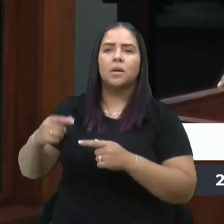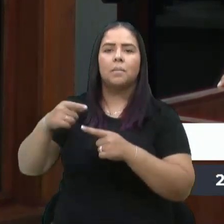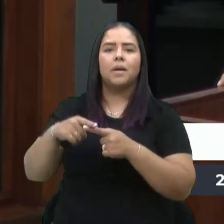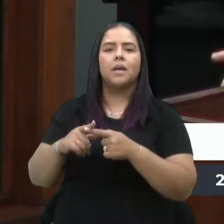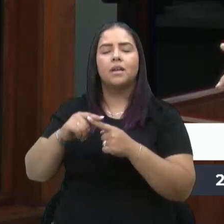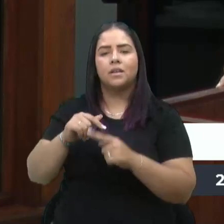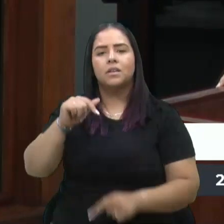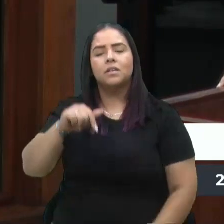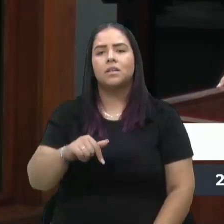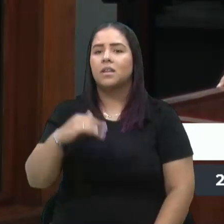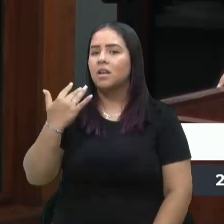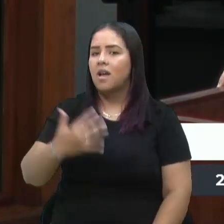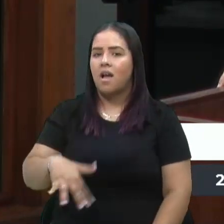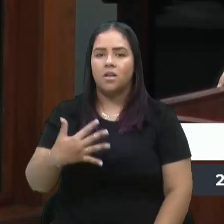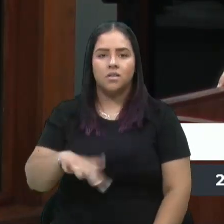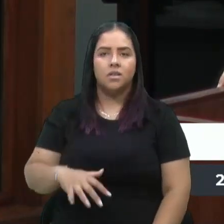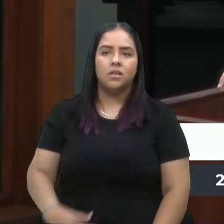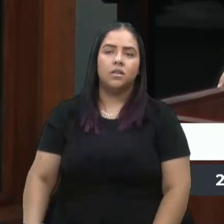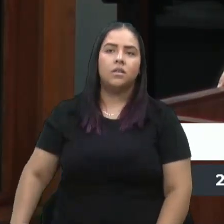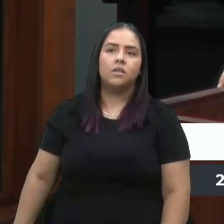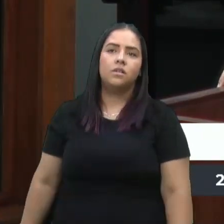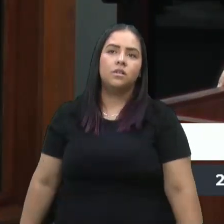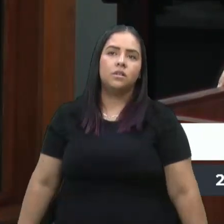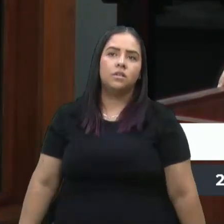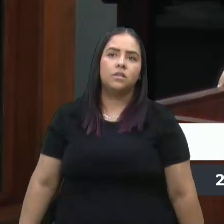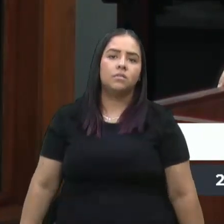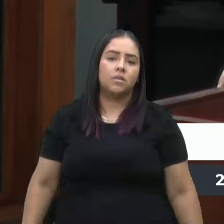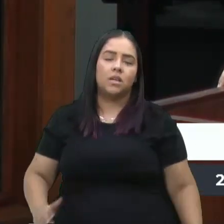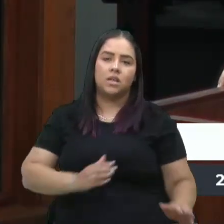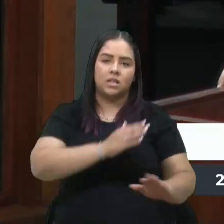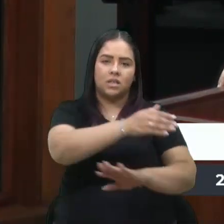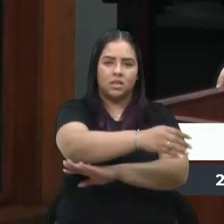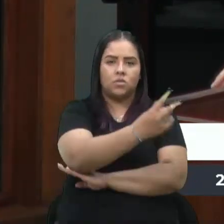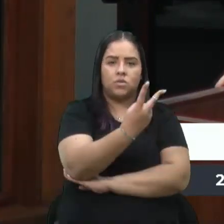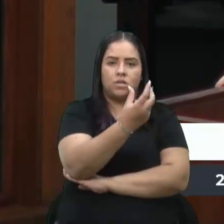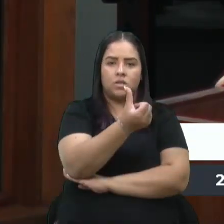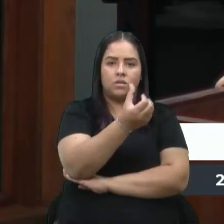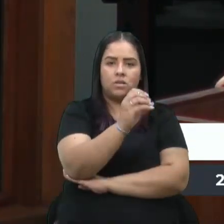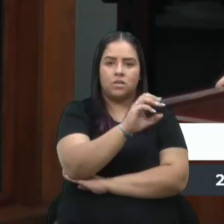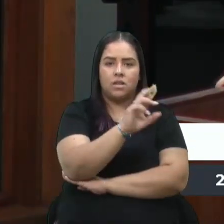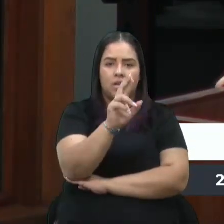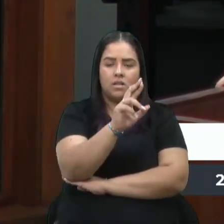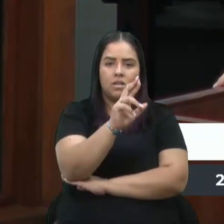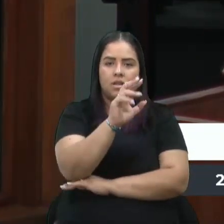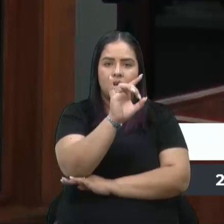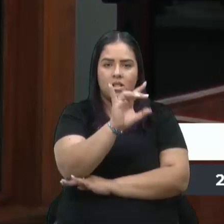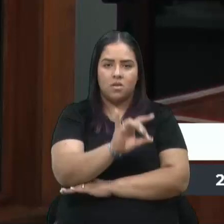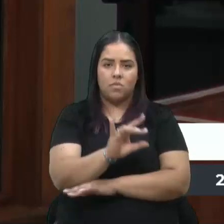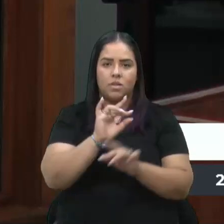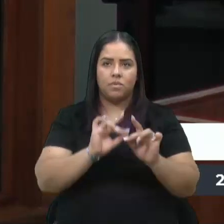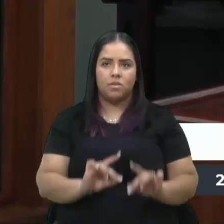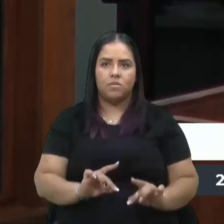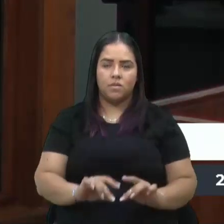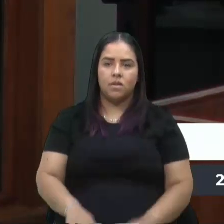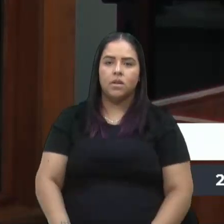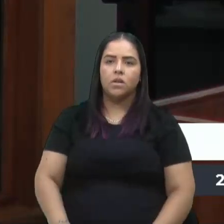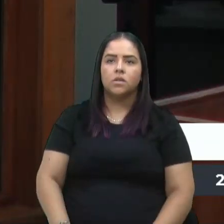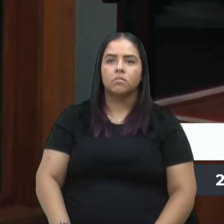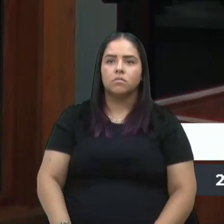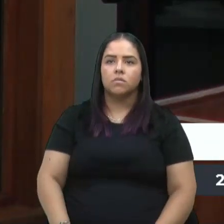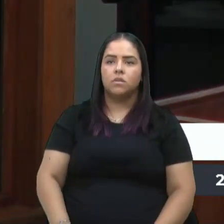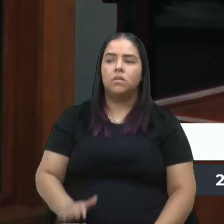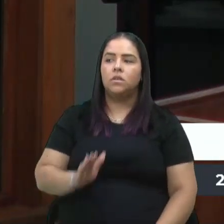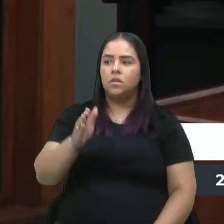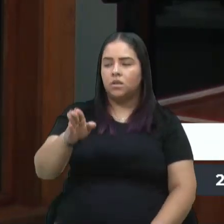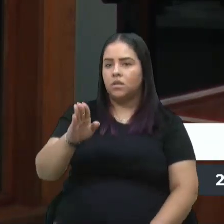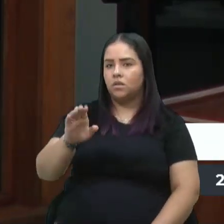elas são muito caras. Porque, para entrar no Beach Park, são R$ 260,00 por pessoa. Uma parte. Para entrar